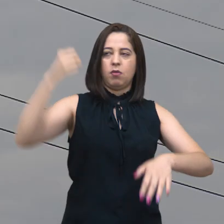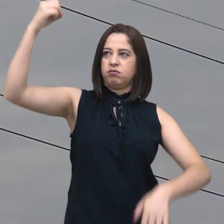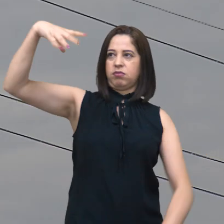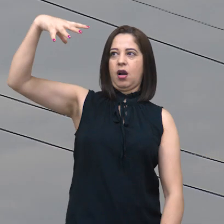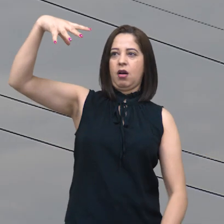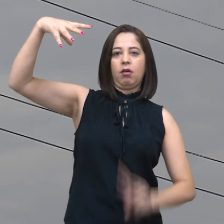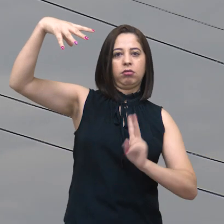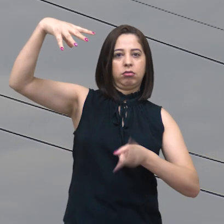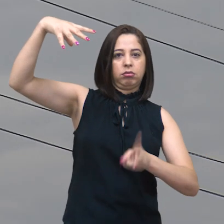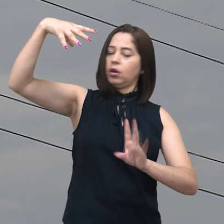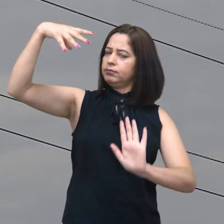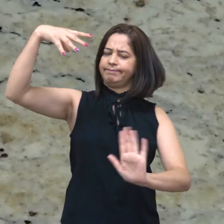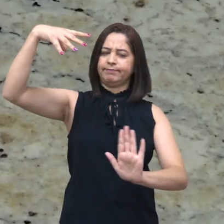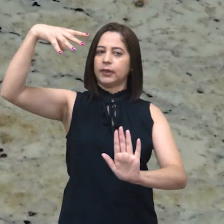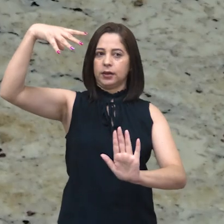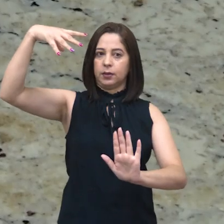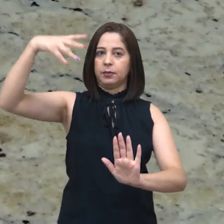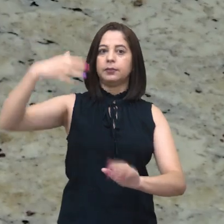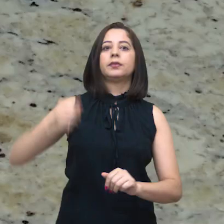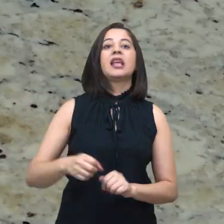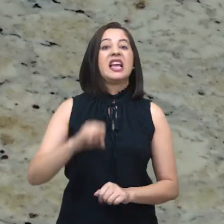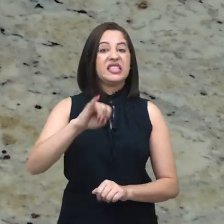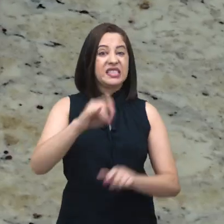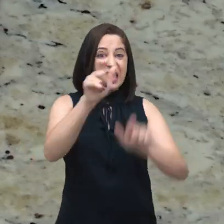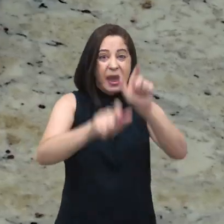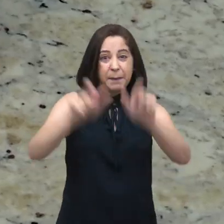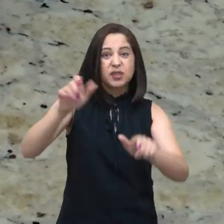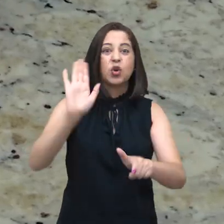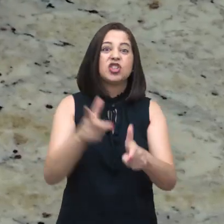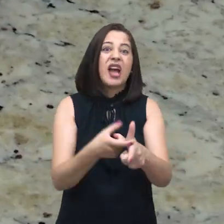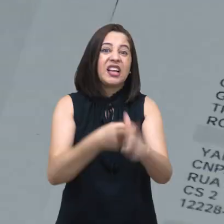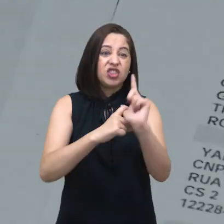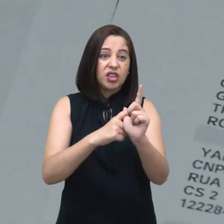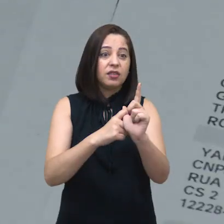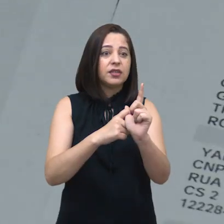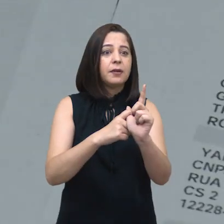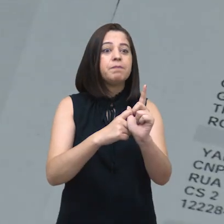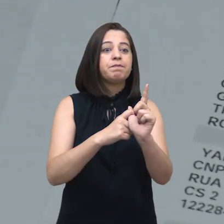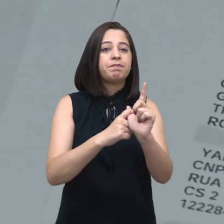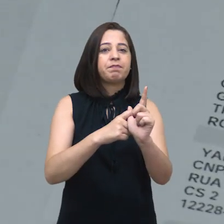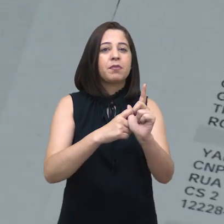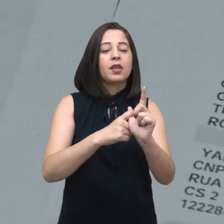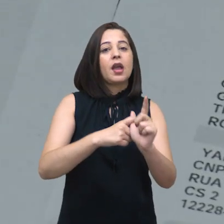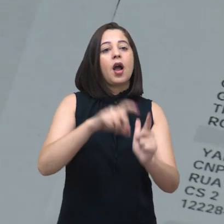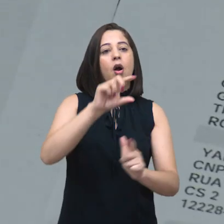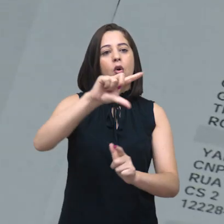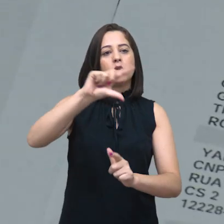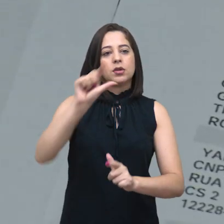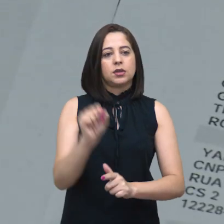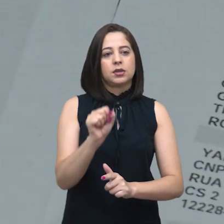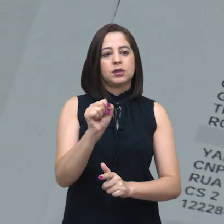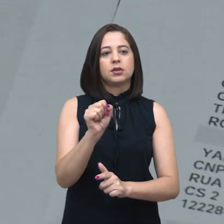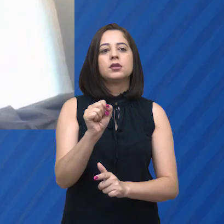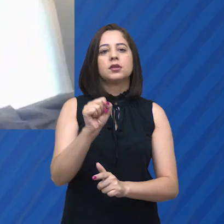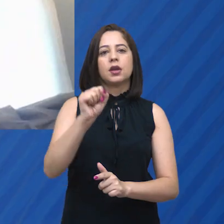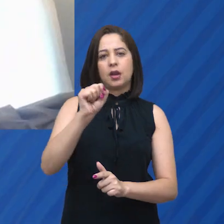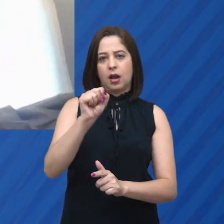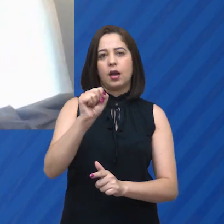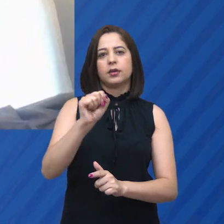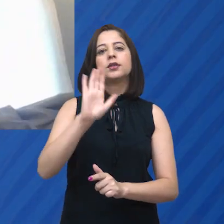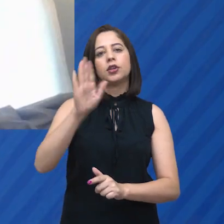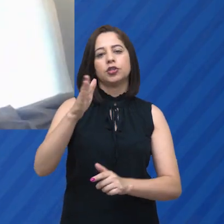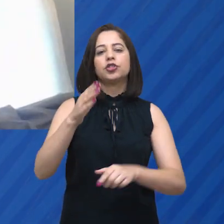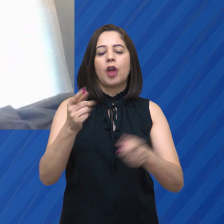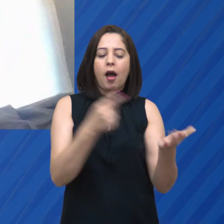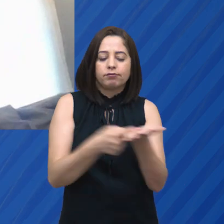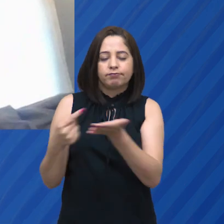deixar a luz acesa sem necessidade. E para quem já está endividado, a Serasa orienta sobre formas de renegociação. Nós temos